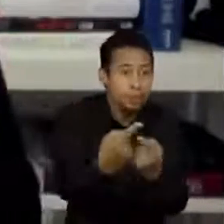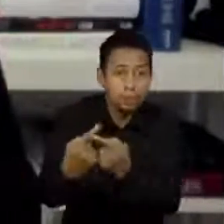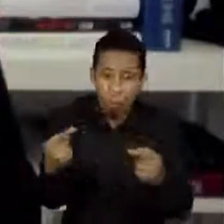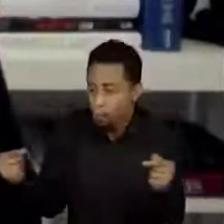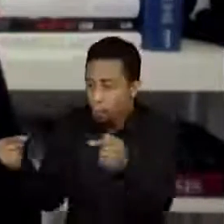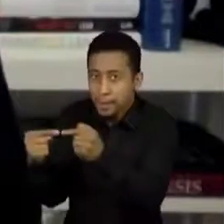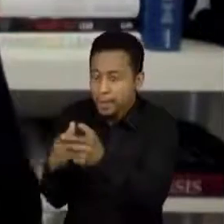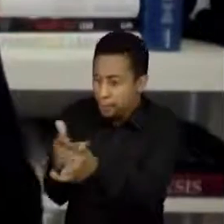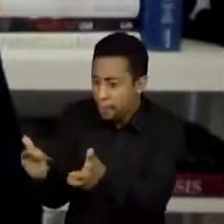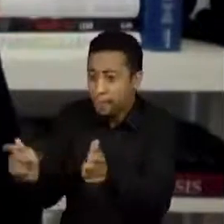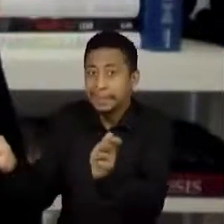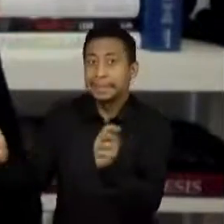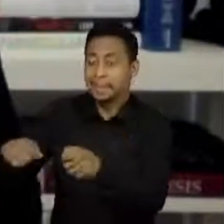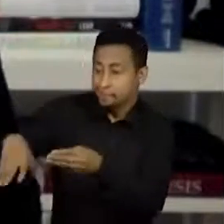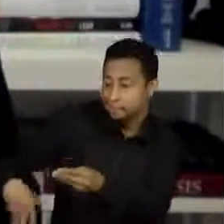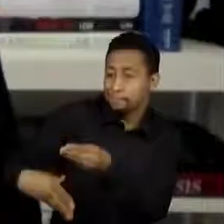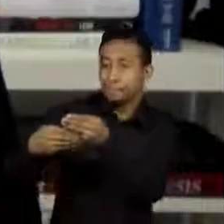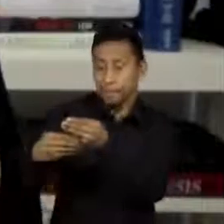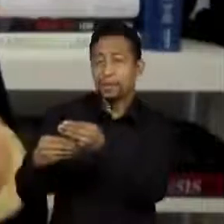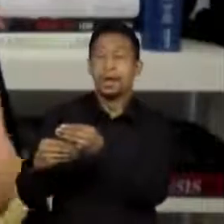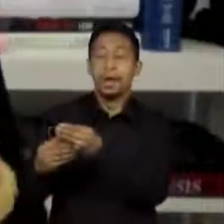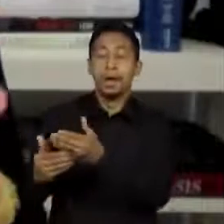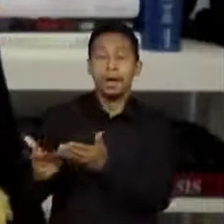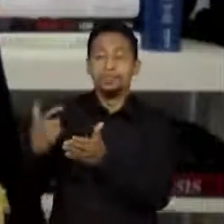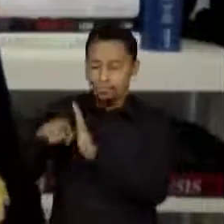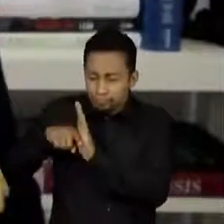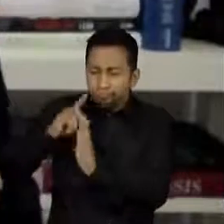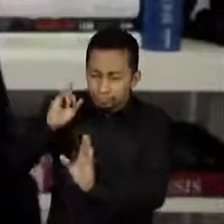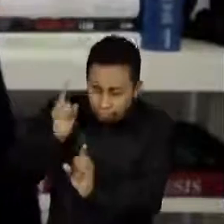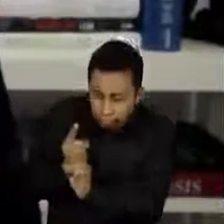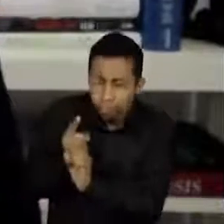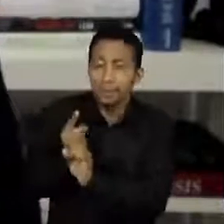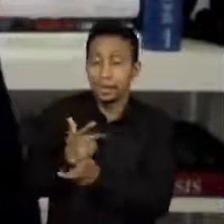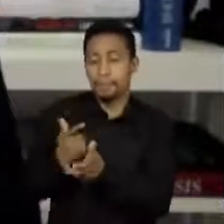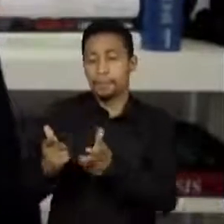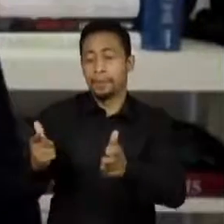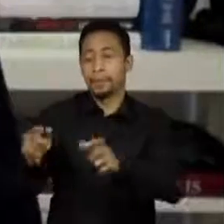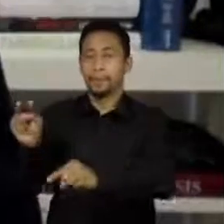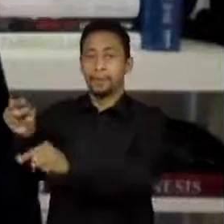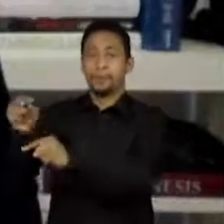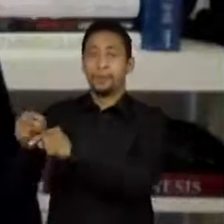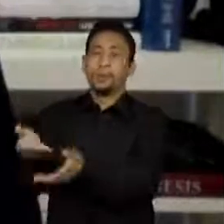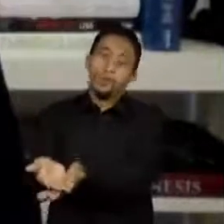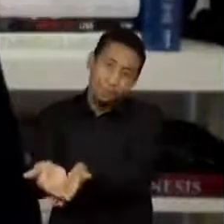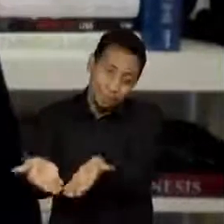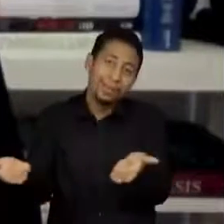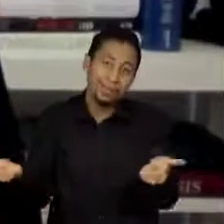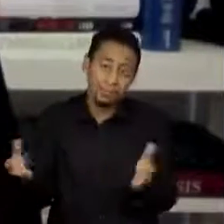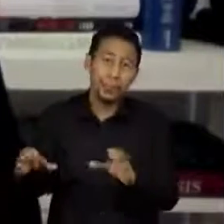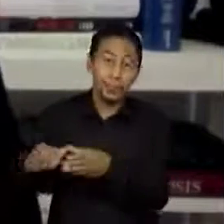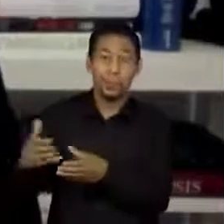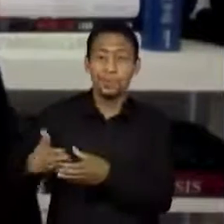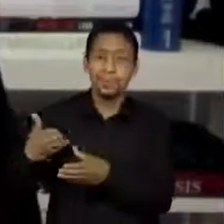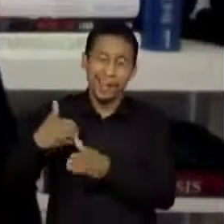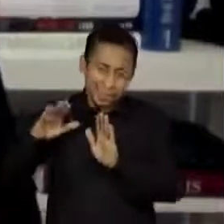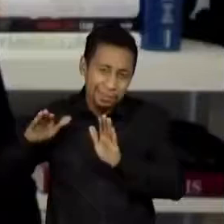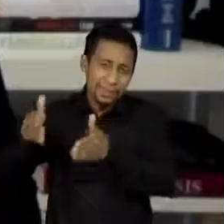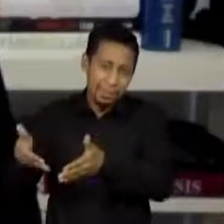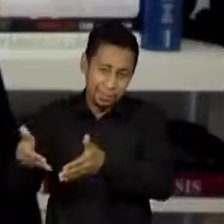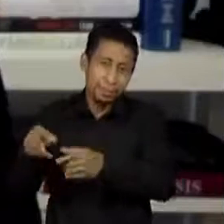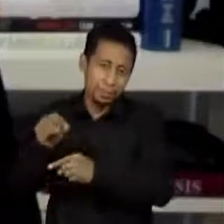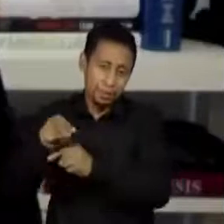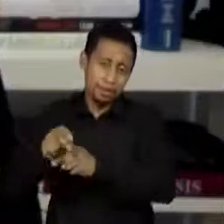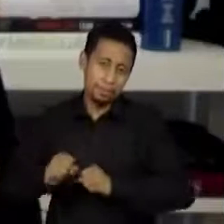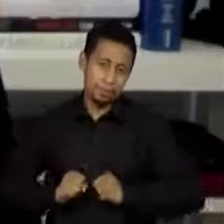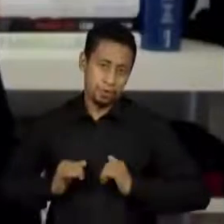aqui de reforço me dá um elevado, muito mais elevado, os títulos mais elevados de anticorpos, ou seja, proteção.